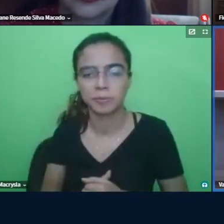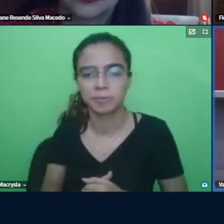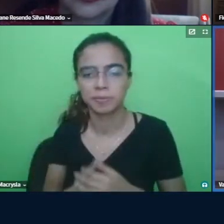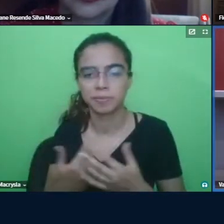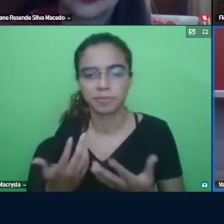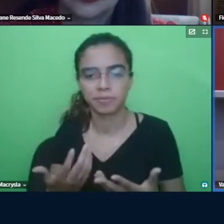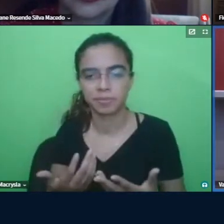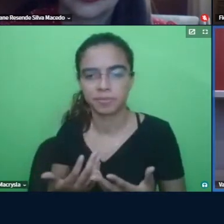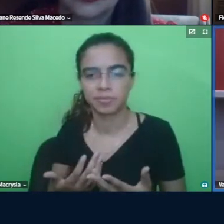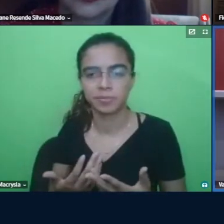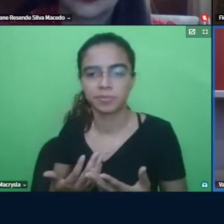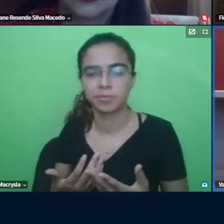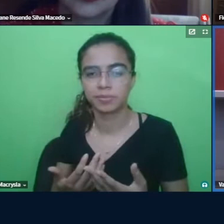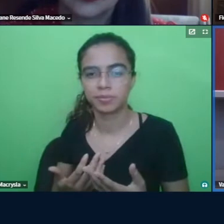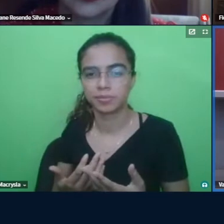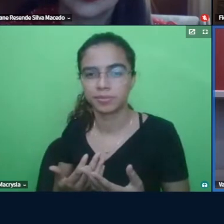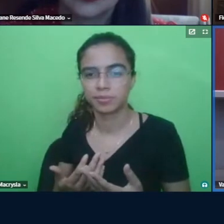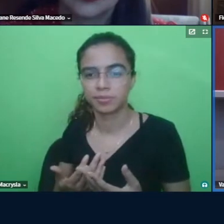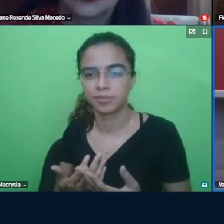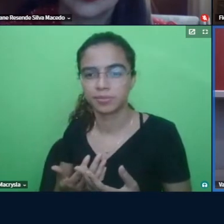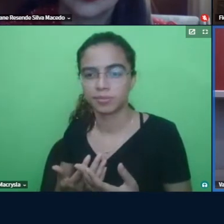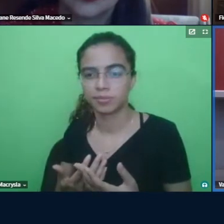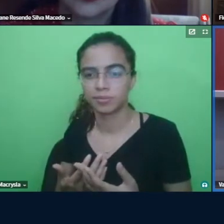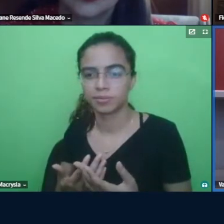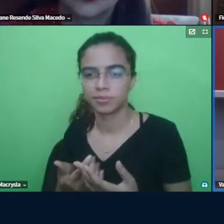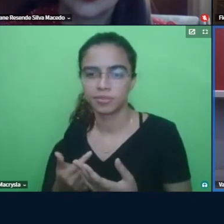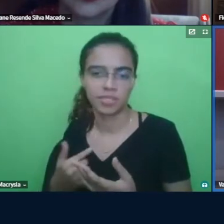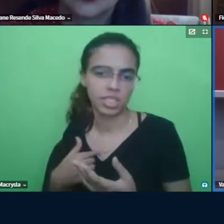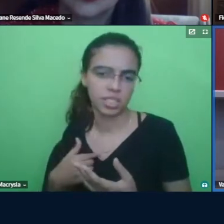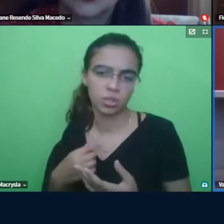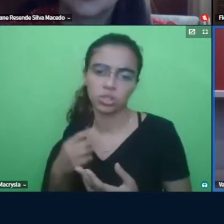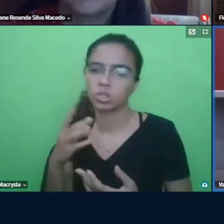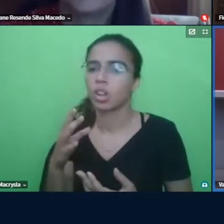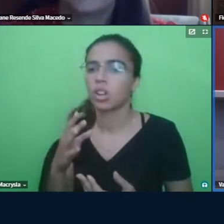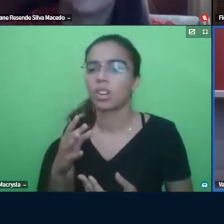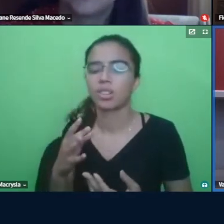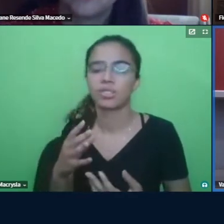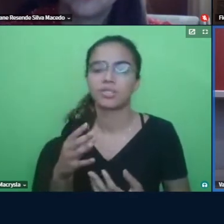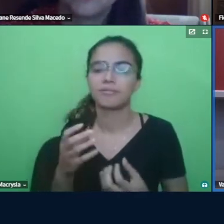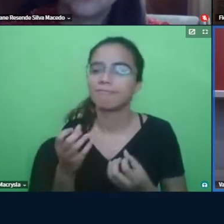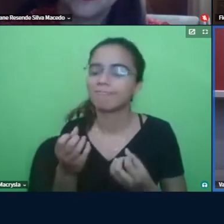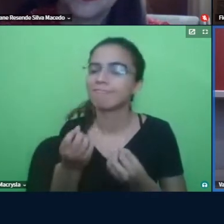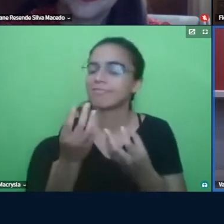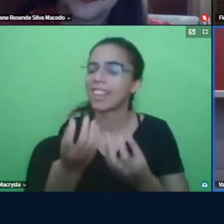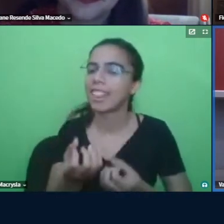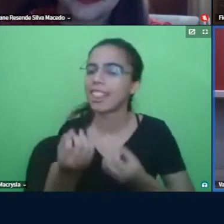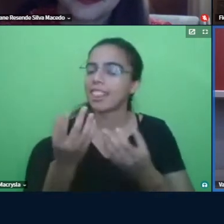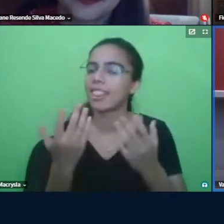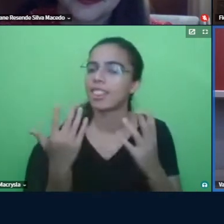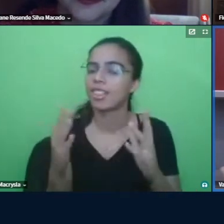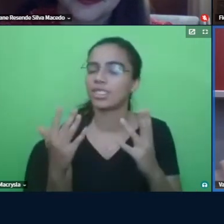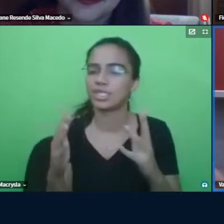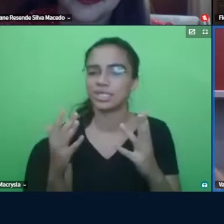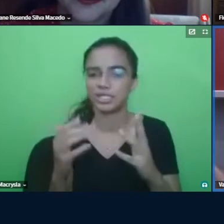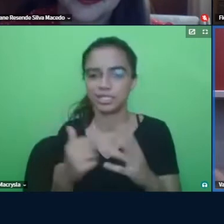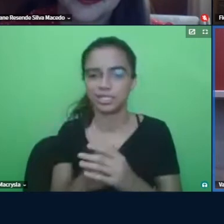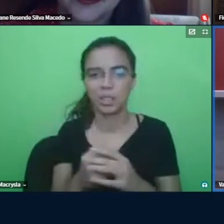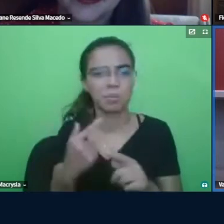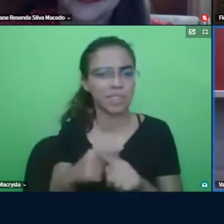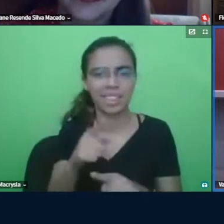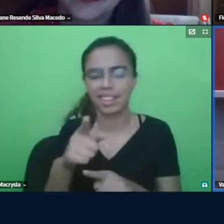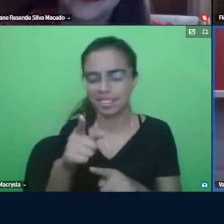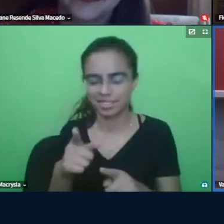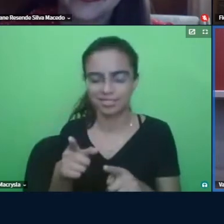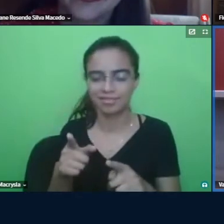então foi um eu só tenho flores realmente pra dizer e pra dizer também que a Cristiane é fora da curva